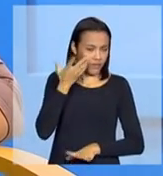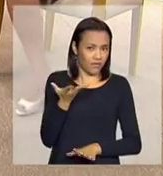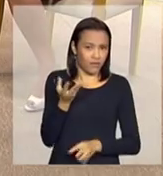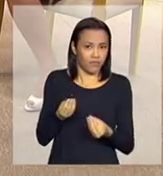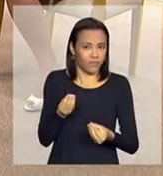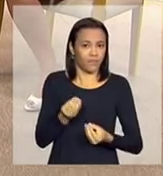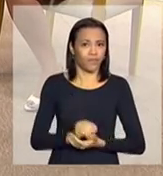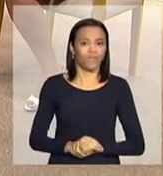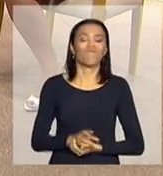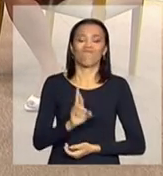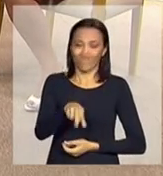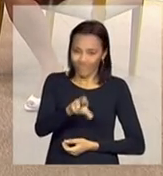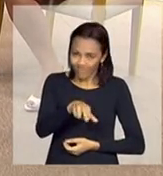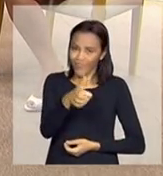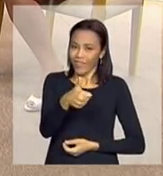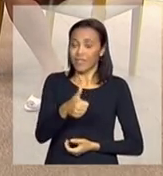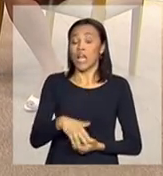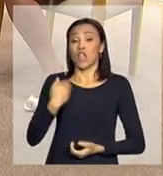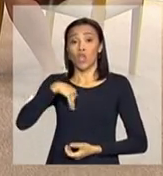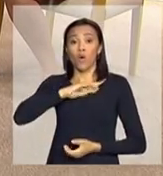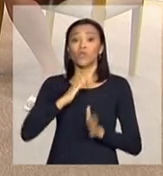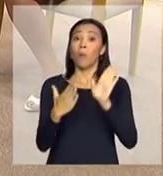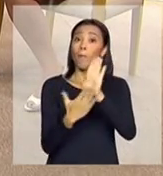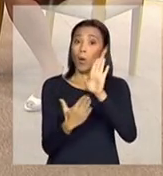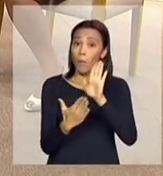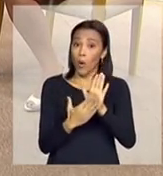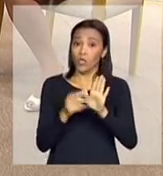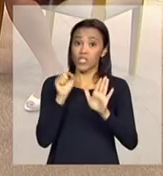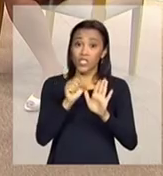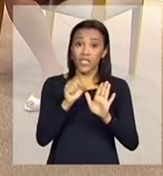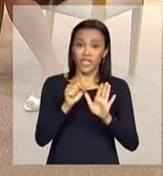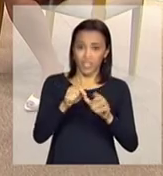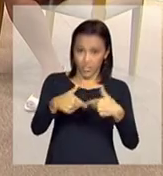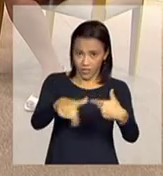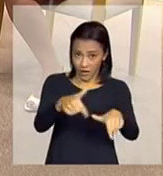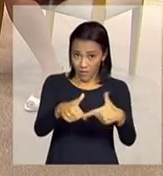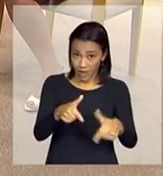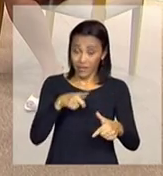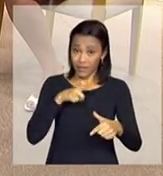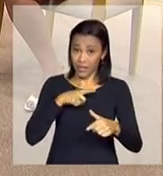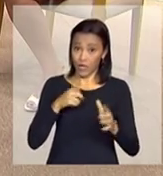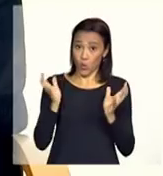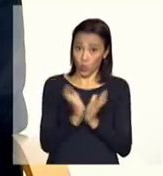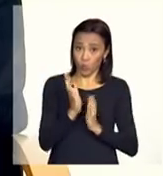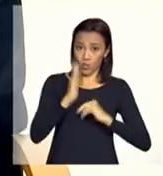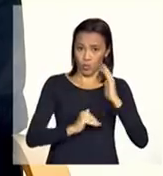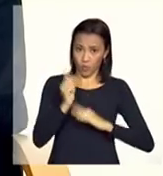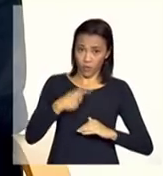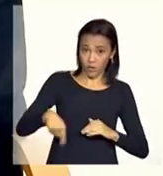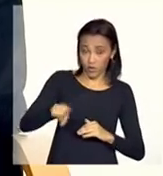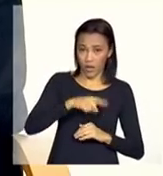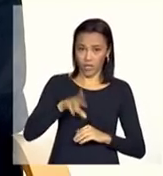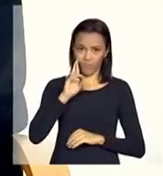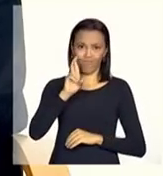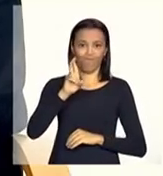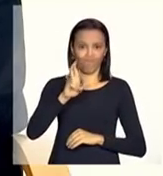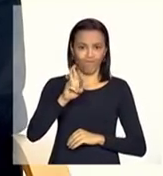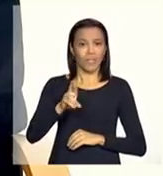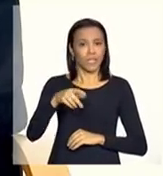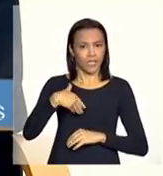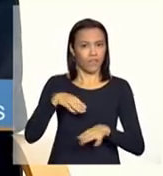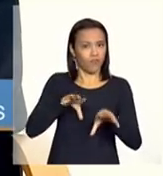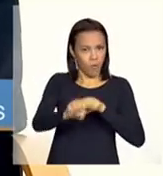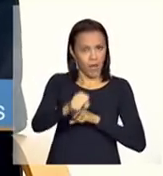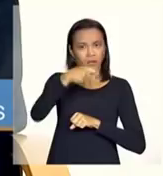Exatamente. Nós estamos com uma proposta de um serviço que tem uma equipe de referência de nível superior, mas tem também cuidadores,